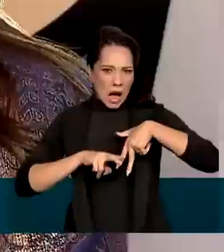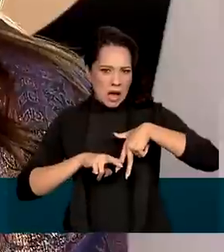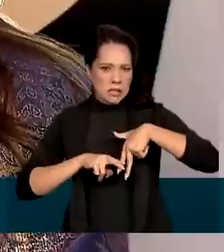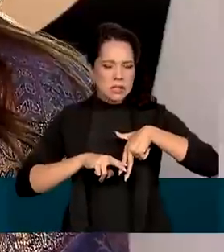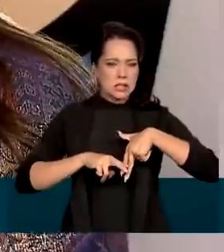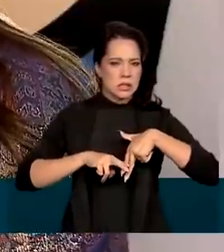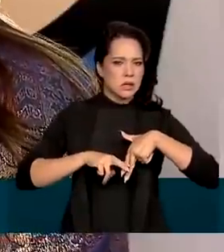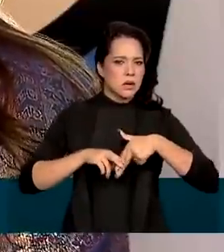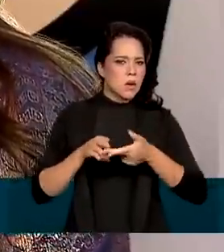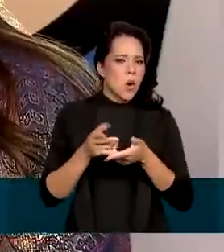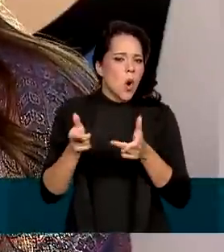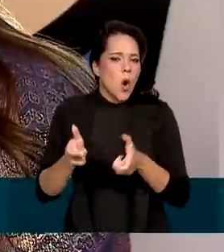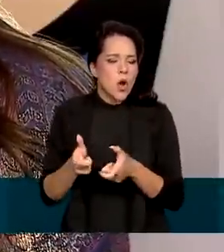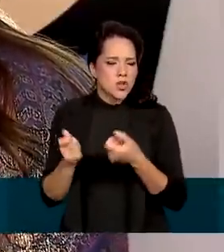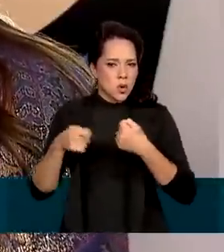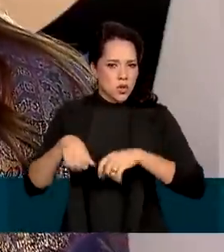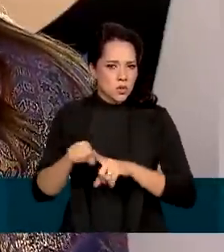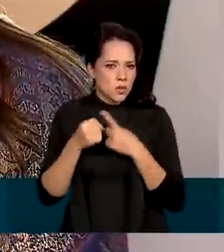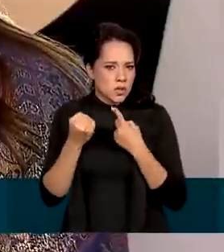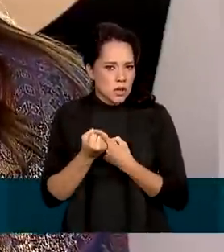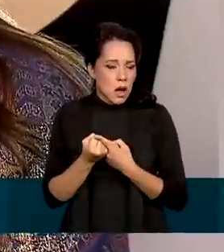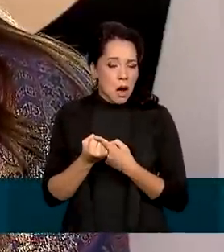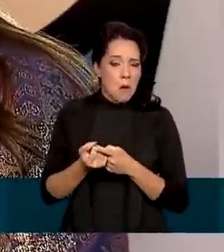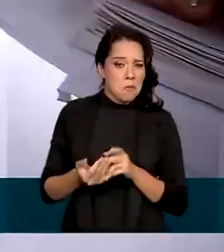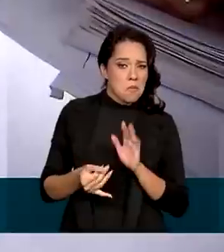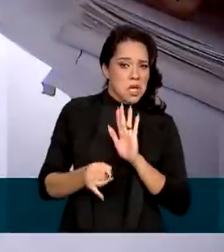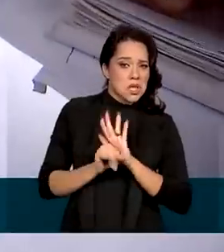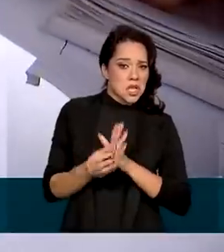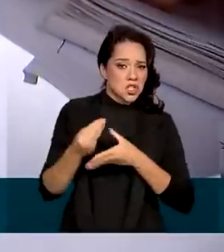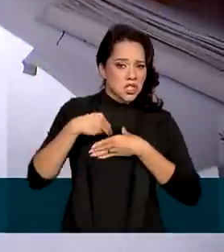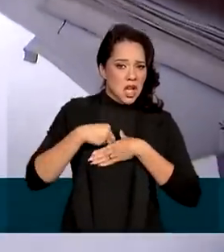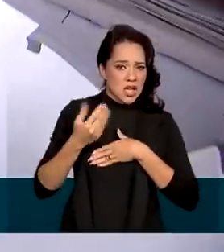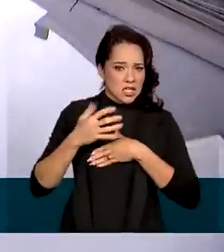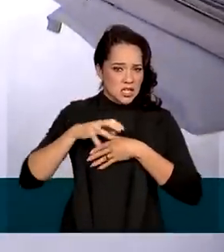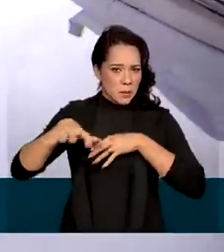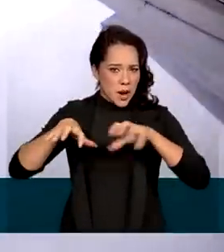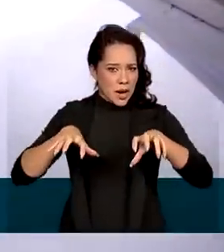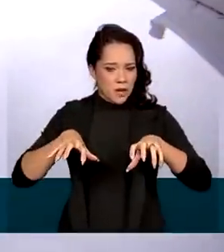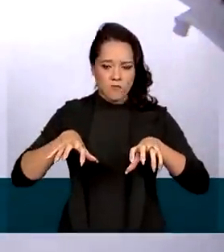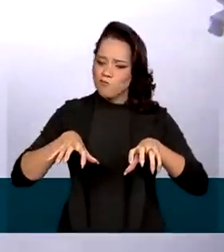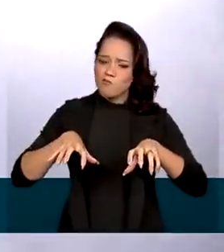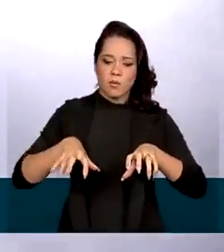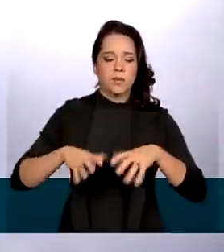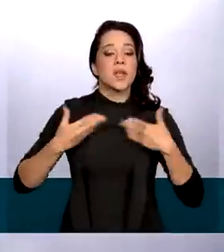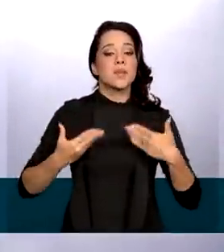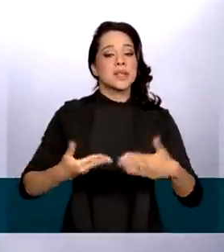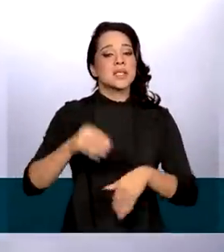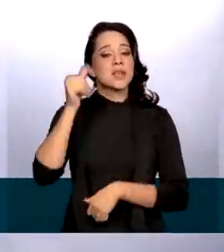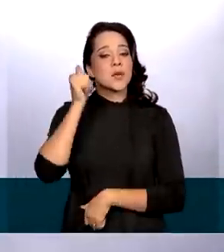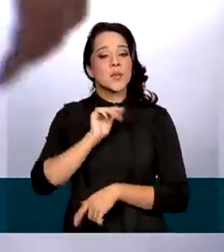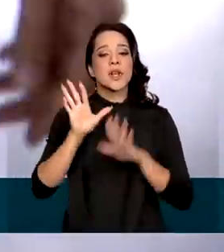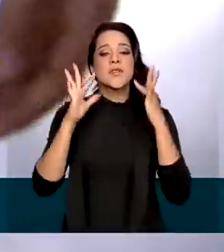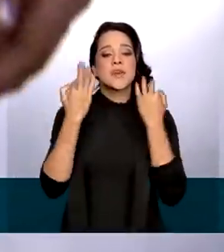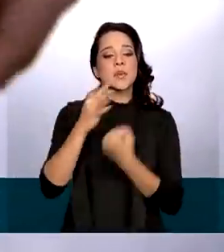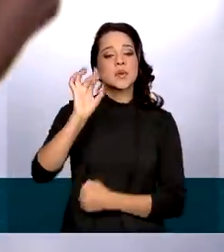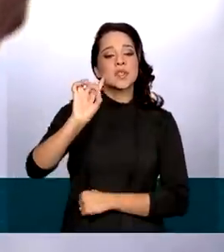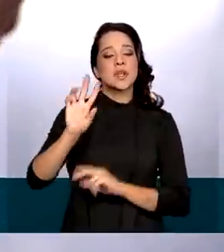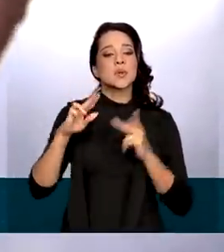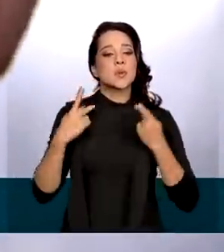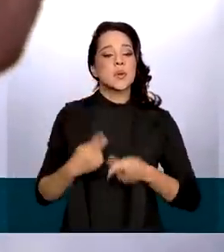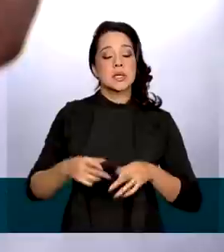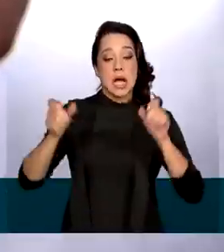origem, condição social, identidade. E um trabalho do Ministério da Mulher, da Família e dos Direitos Humanos